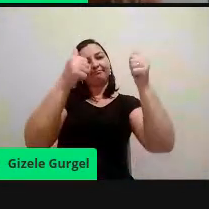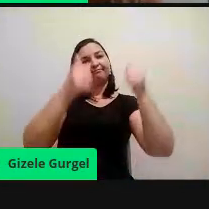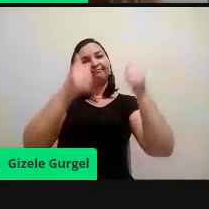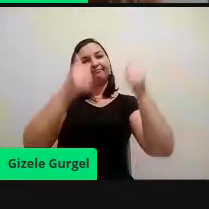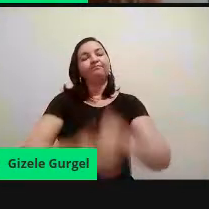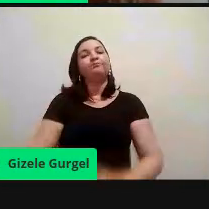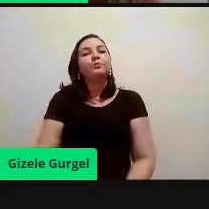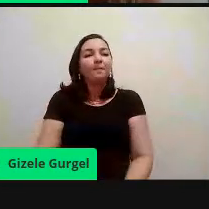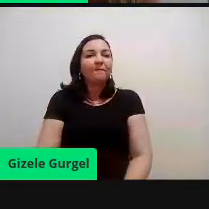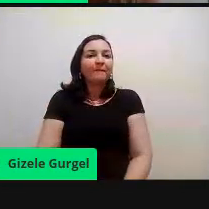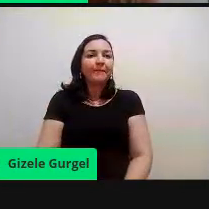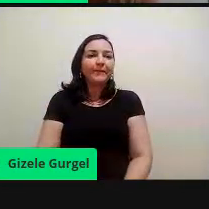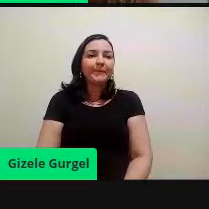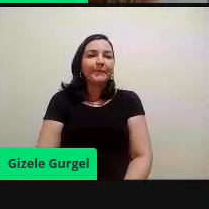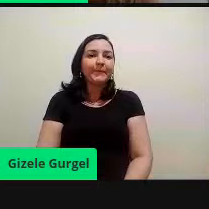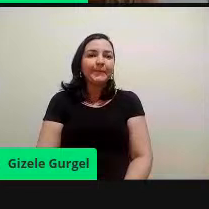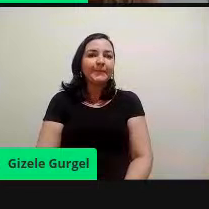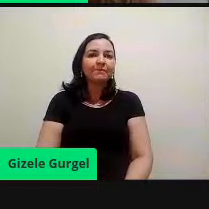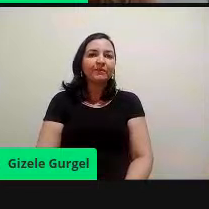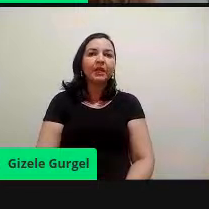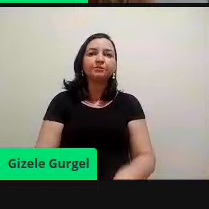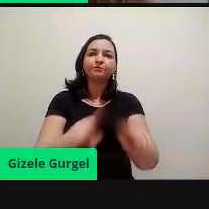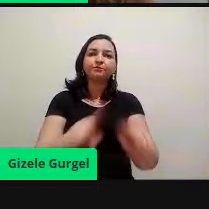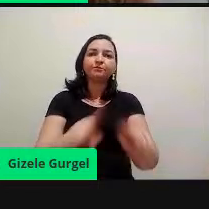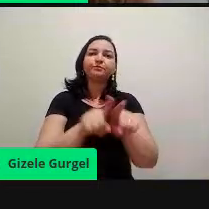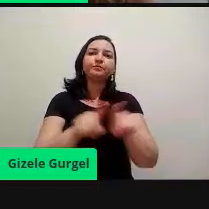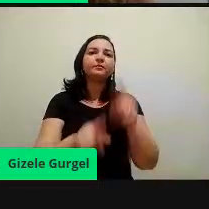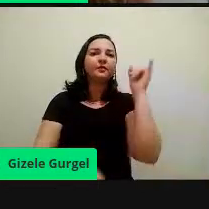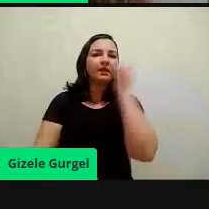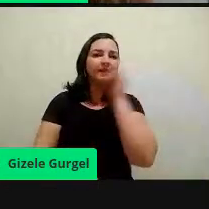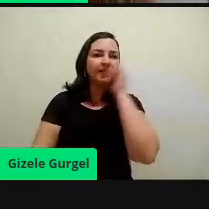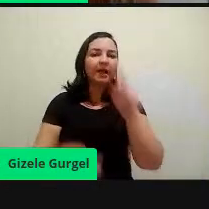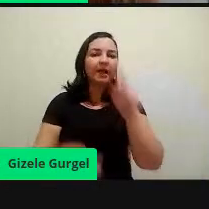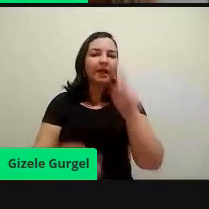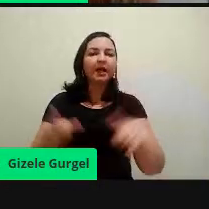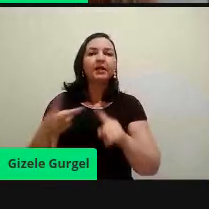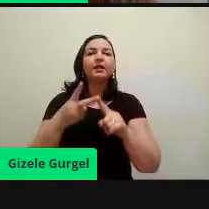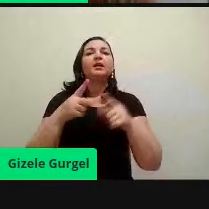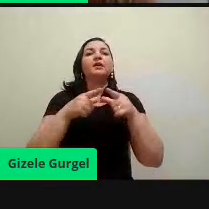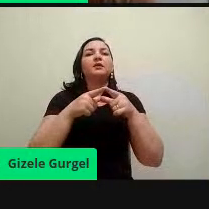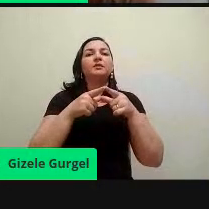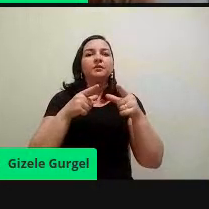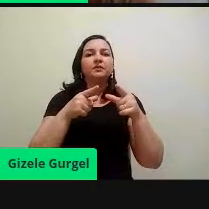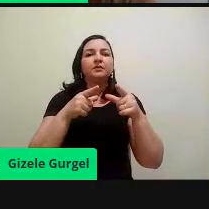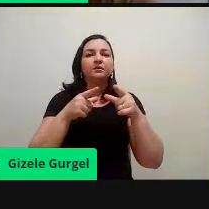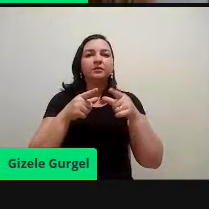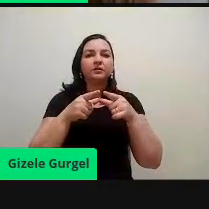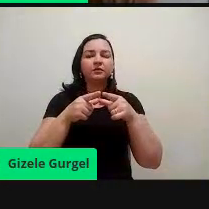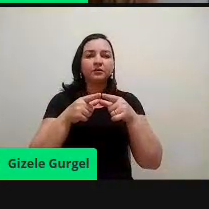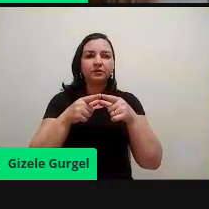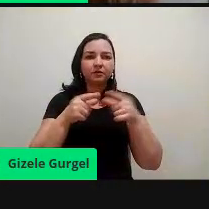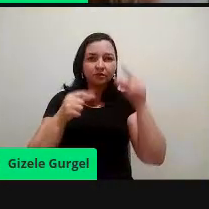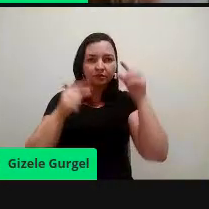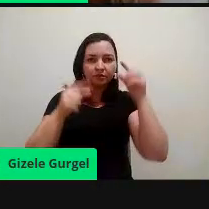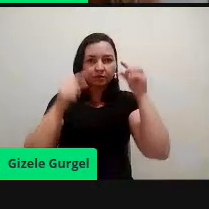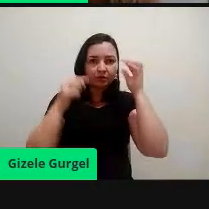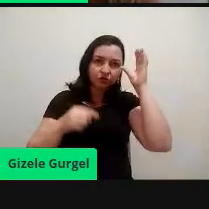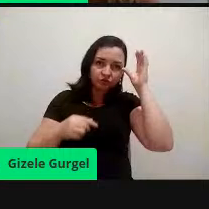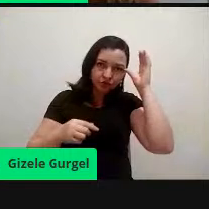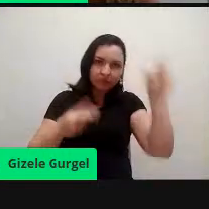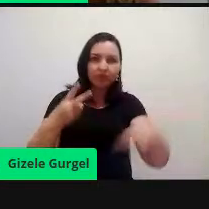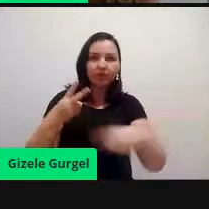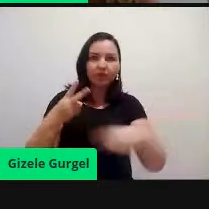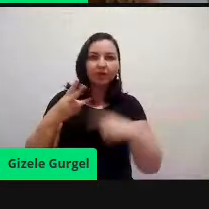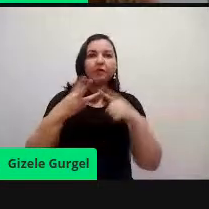aqui também traz, né, a situação da Itália, China e Estados Unidos, né, que são, é, países aí, um dos